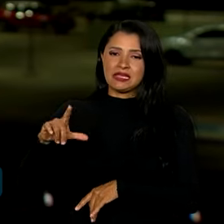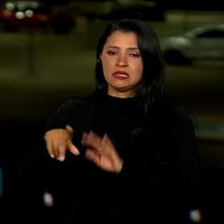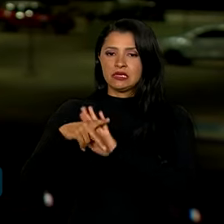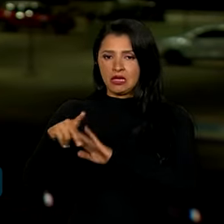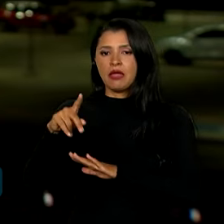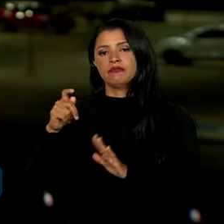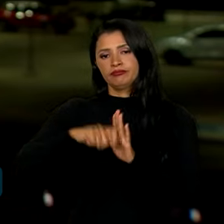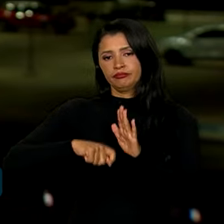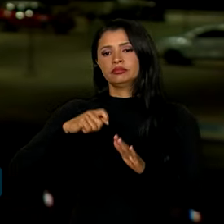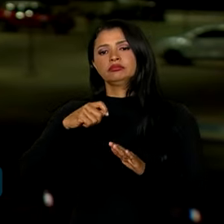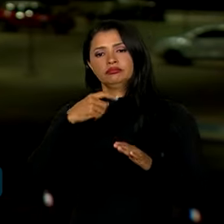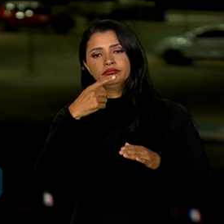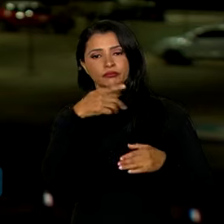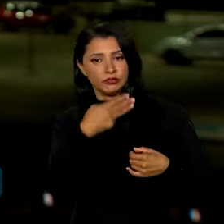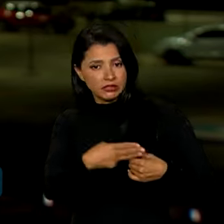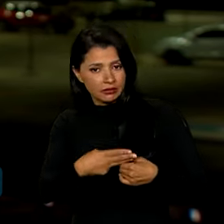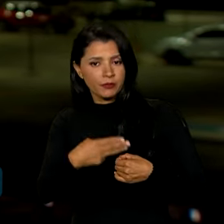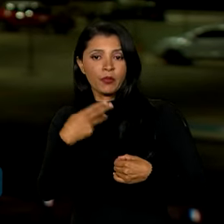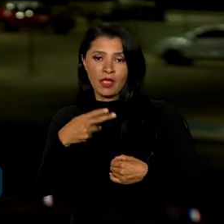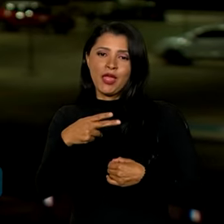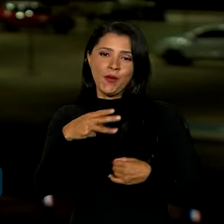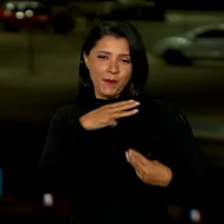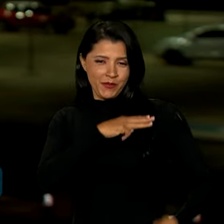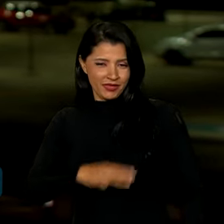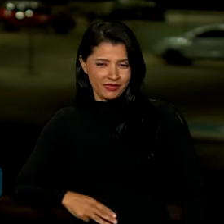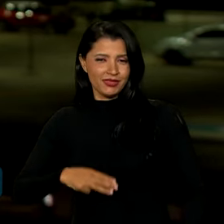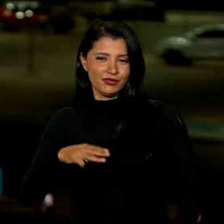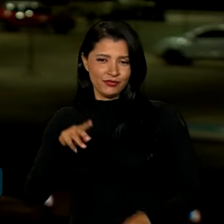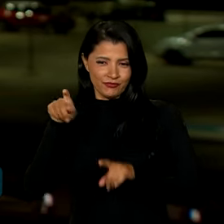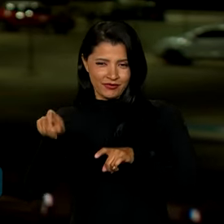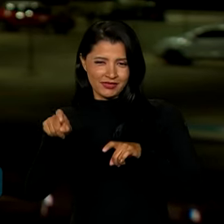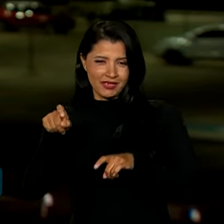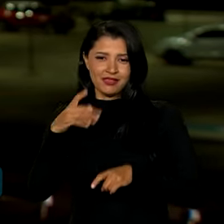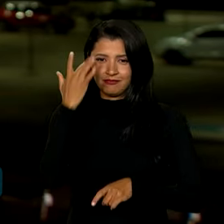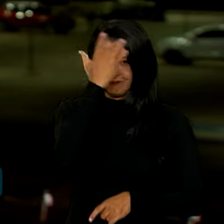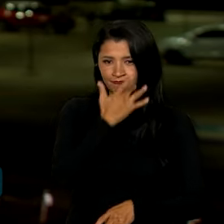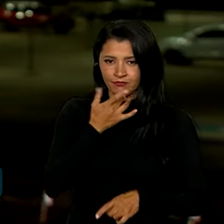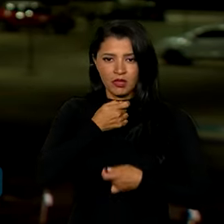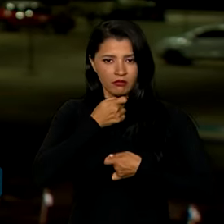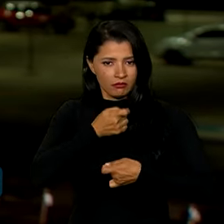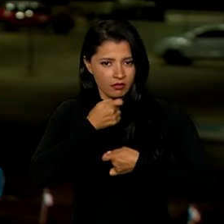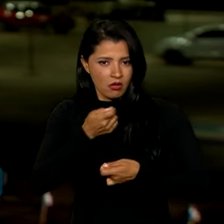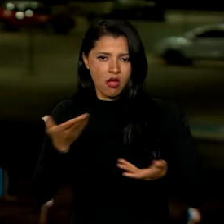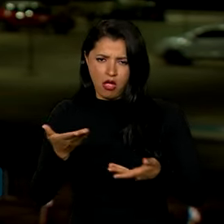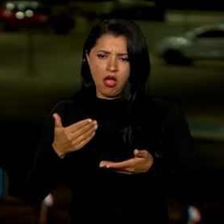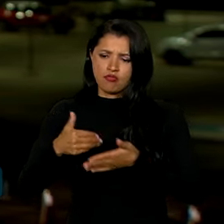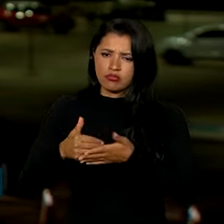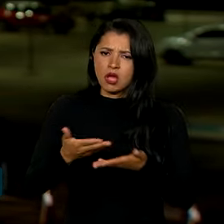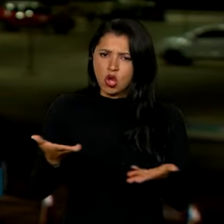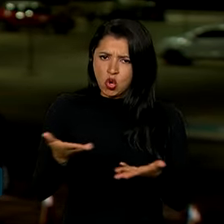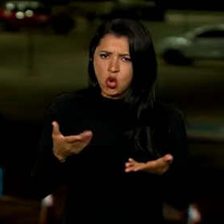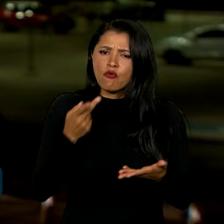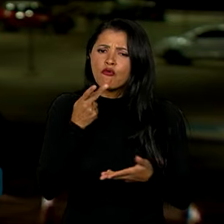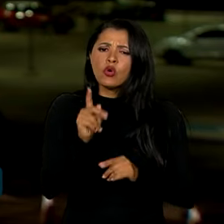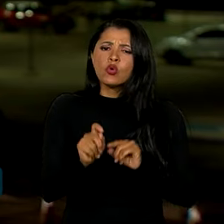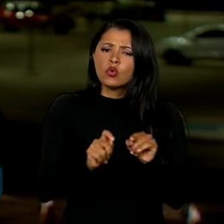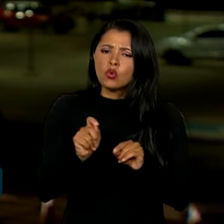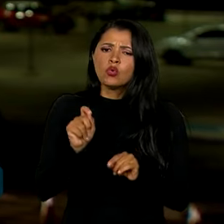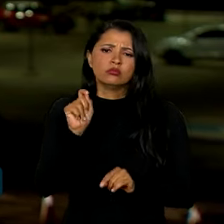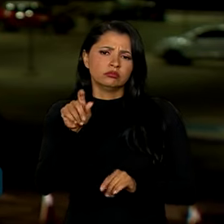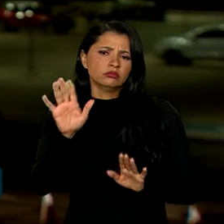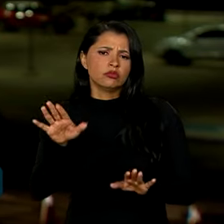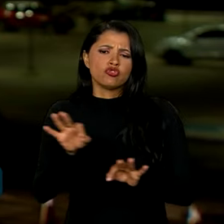E o ministro da Fazenda, Fernando Haddad, deu uma declaração à imprensa também, agora há pouco, e disse que